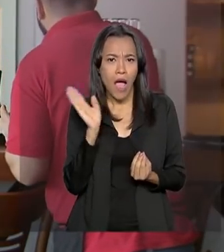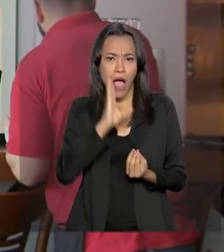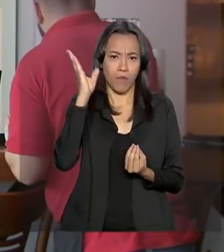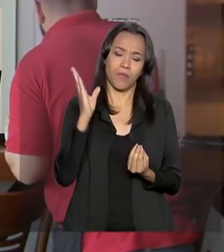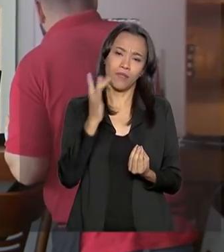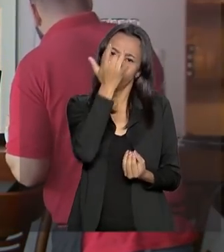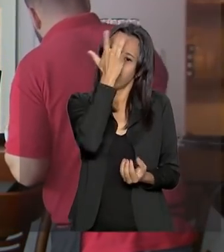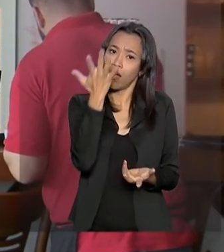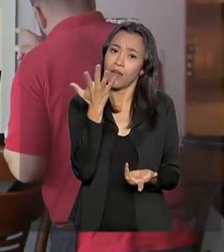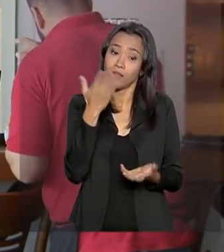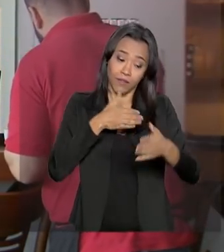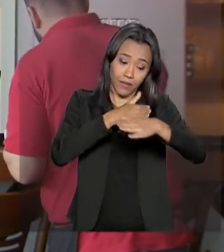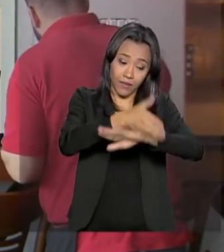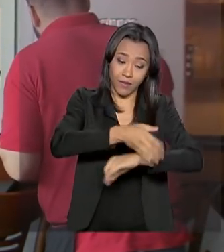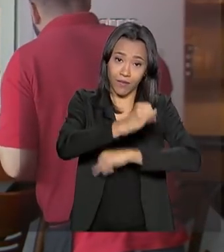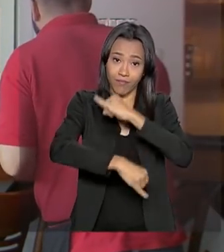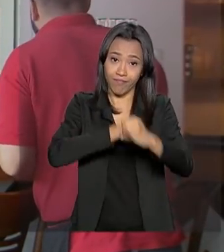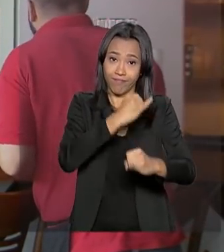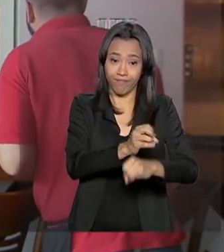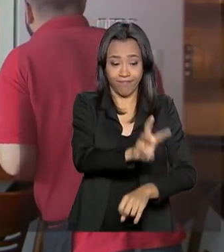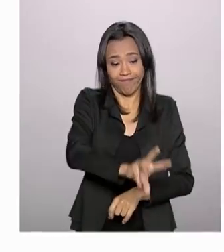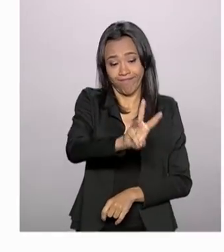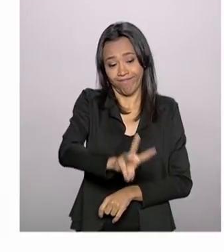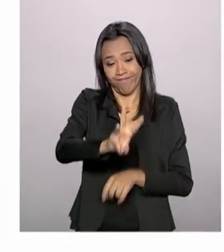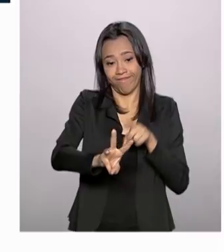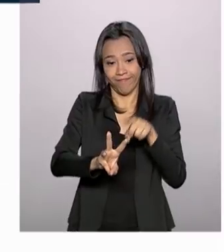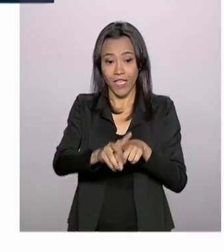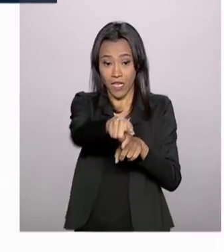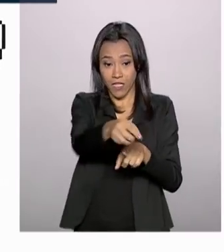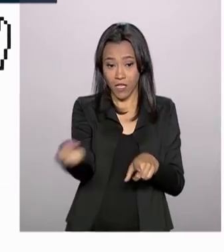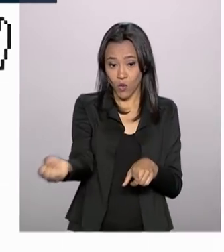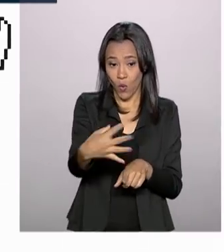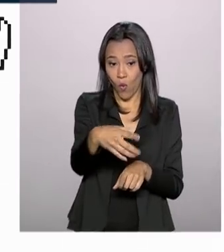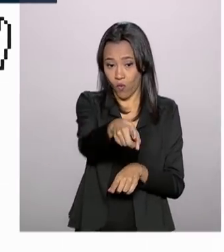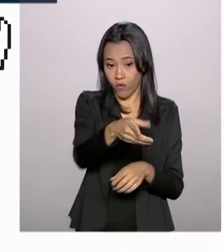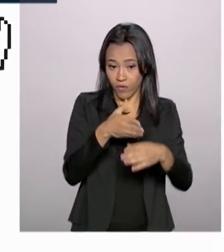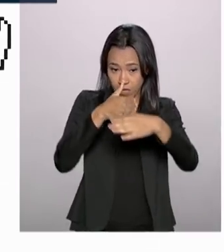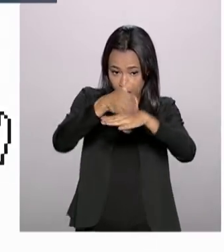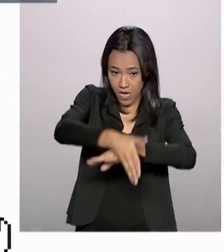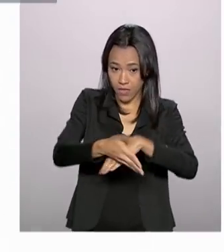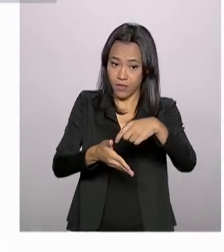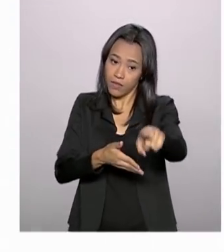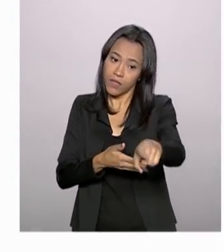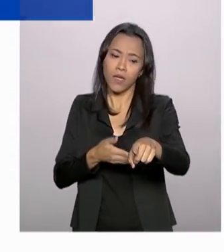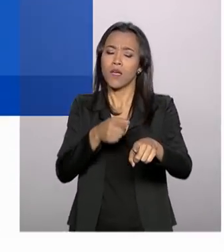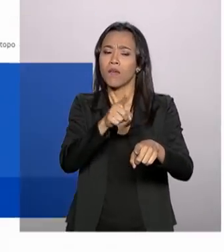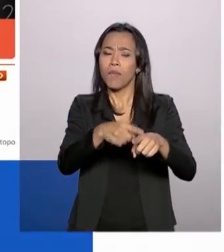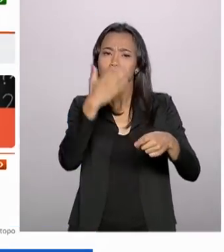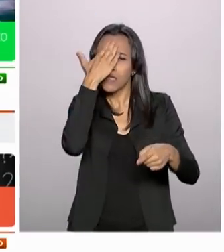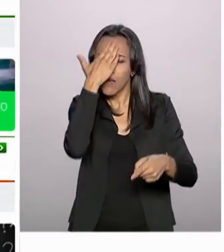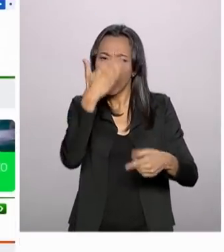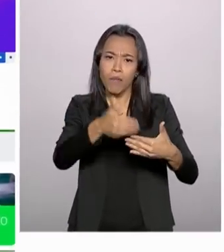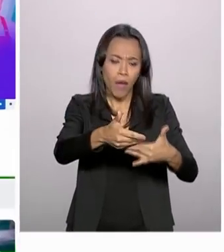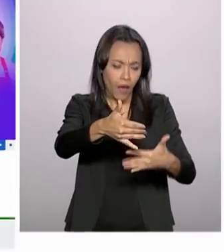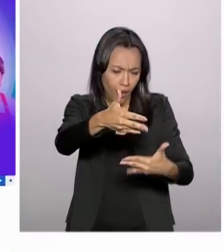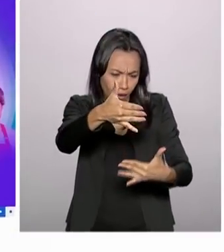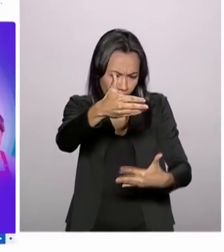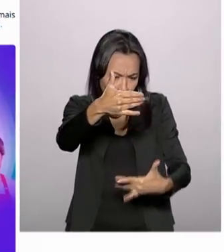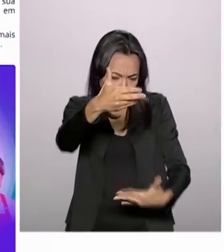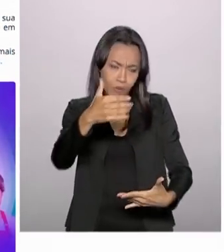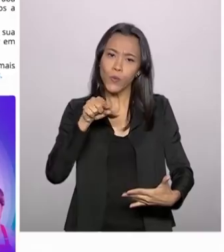rápida e fácil no portal da imigração. O novo portal permite acompanhar o processo de imigração de forma digital.